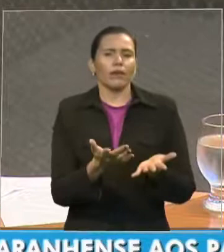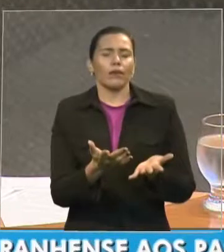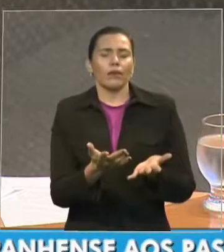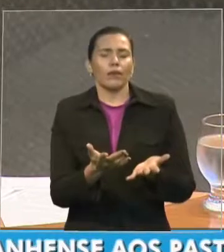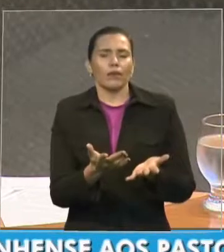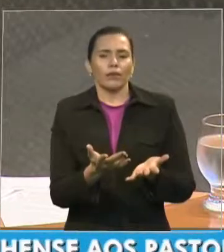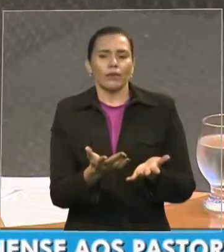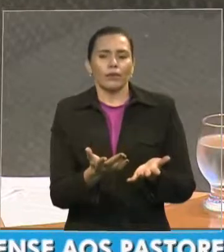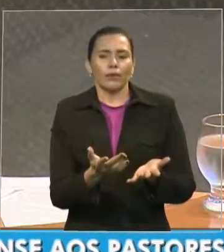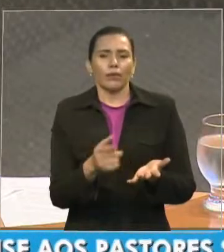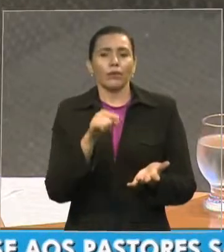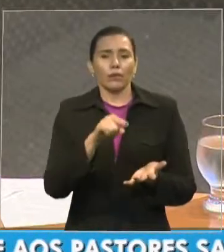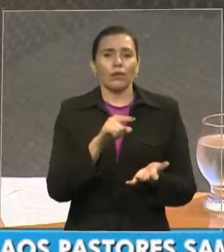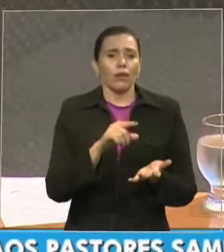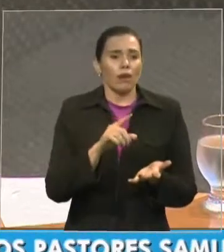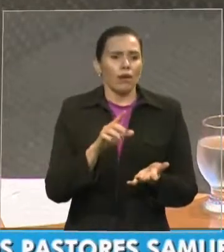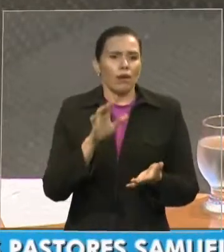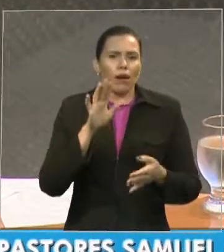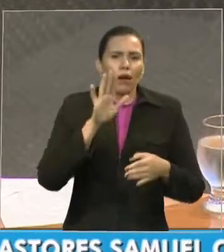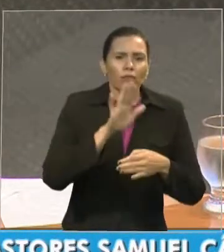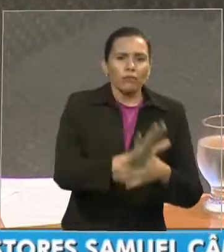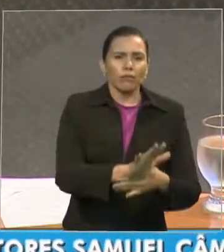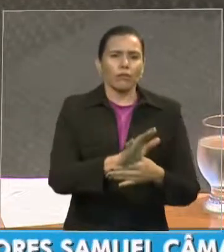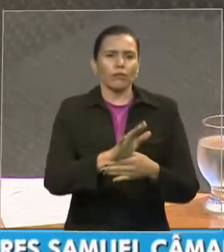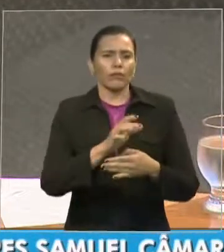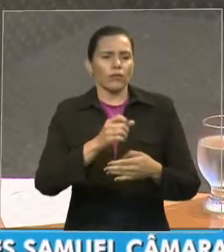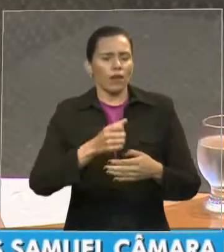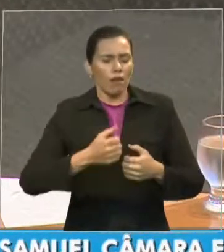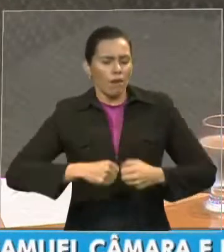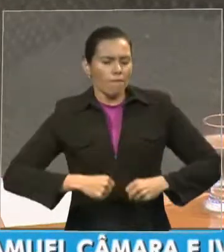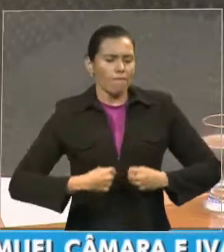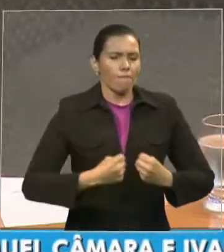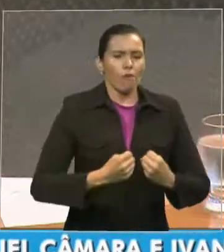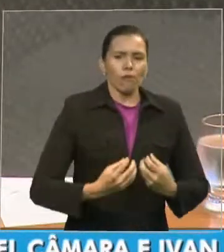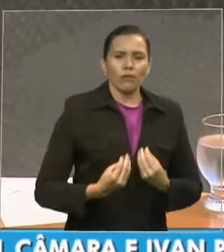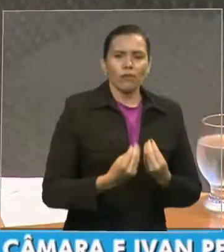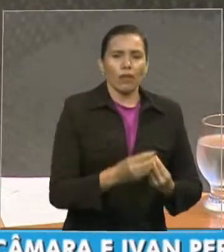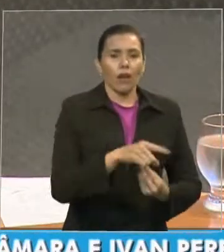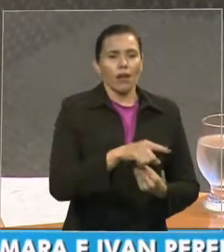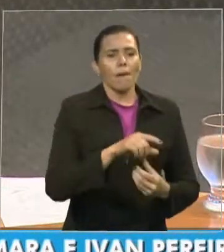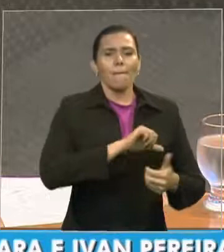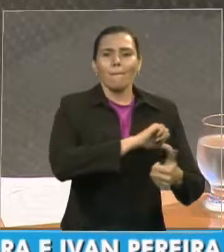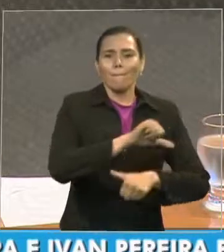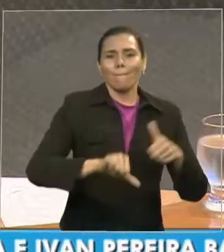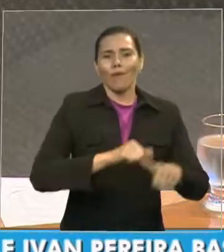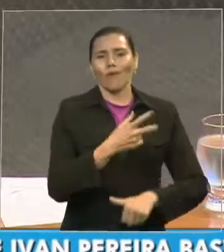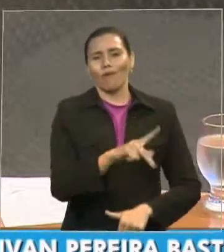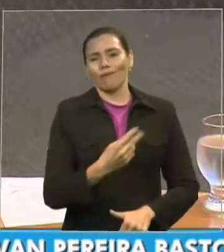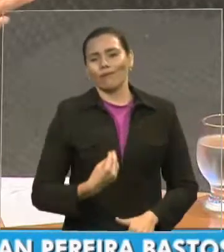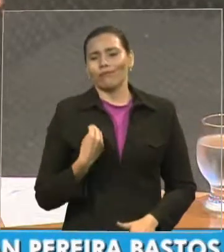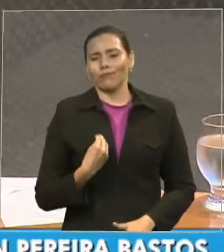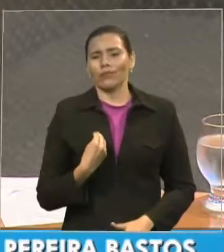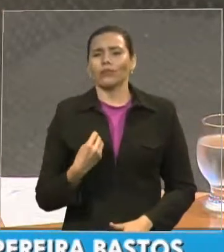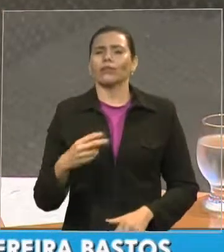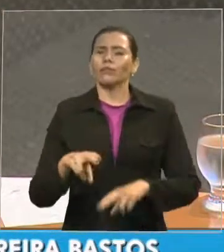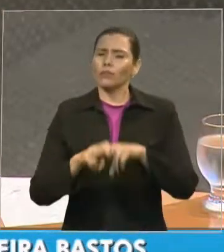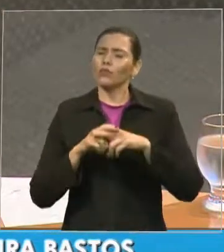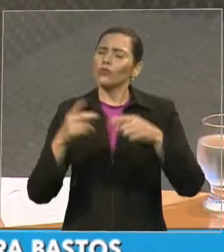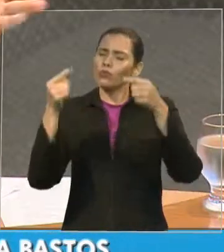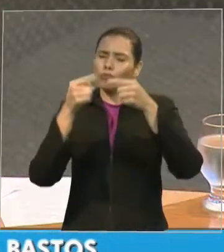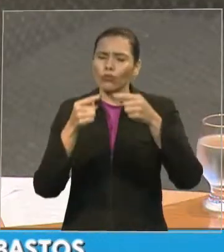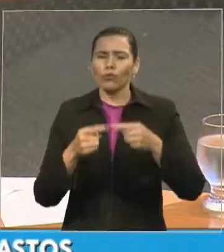é uma honra estar entregando esse título de cidadão maranhense. É muito merecedor a sua